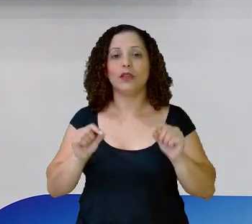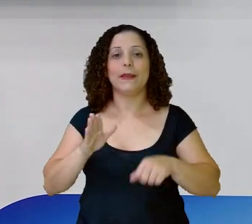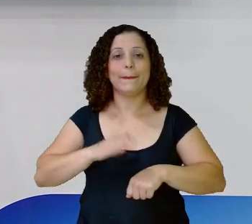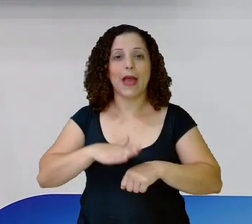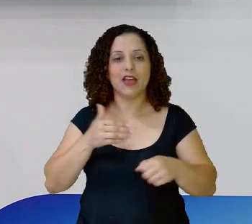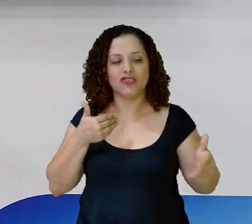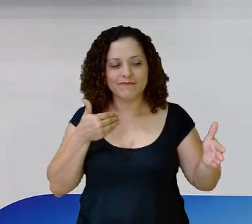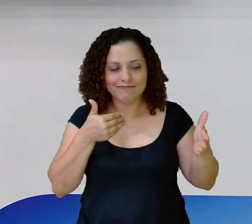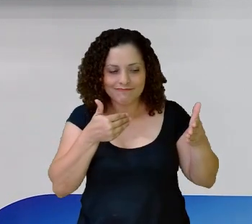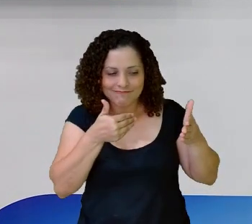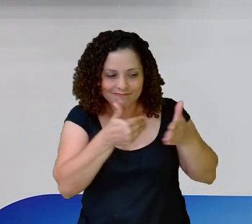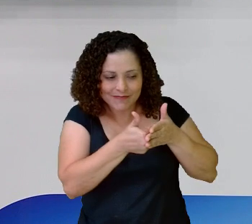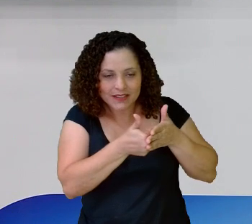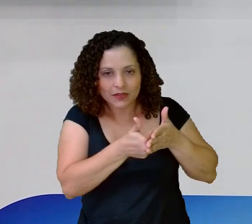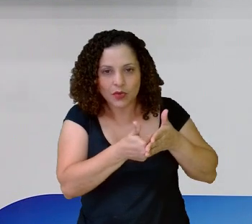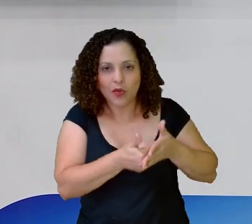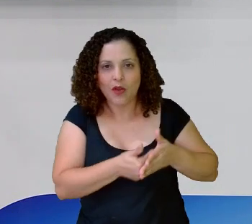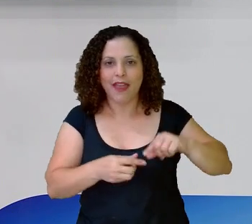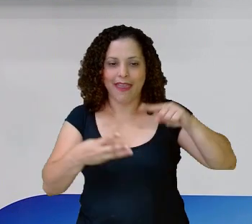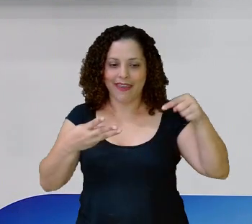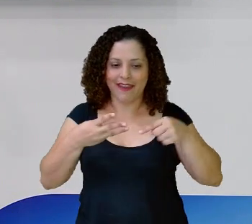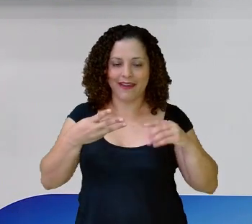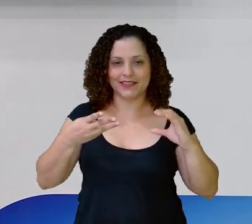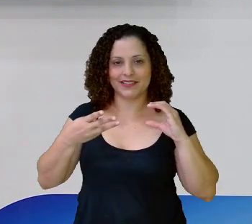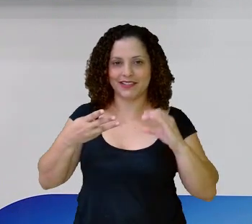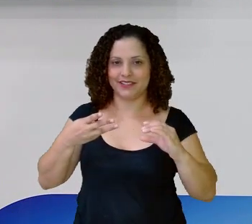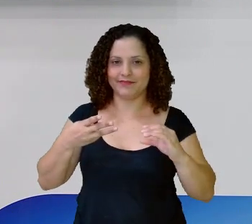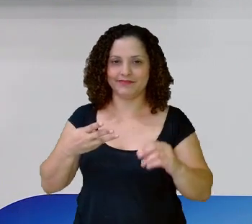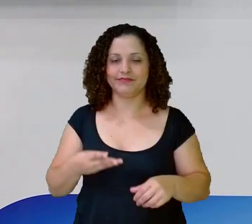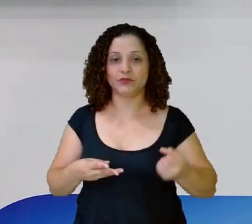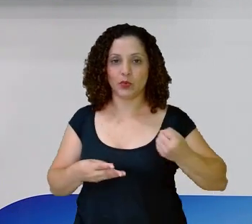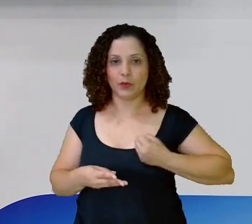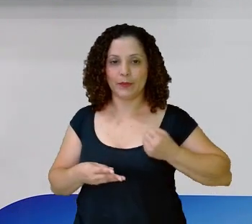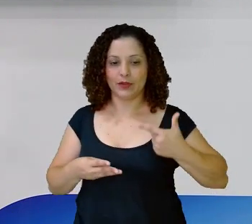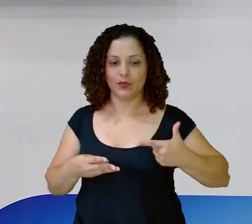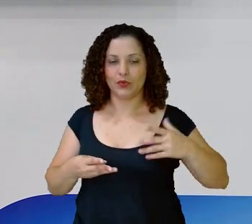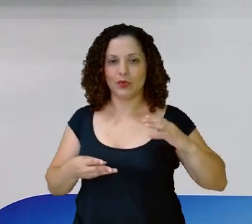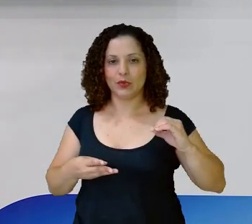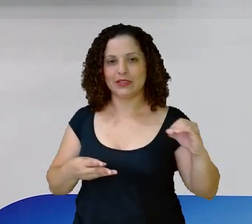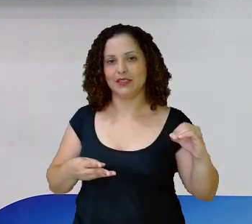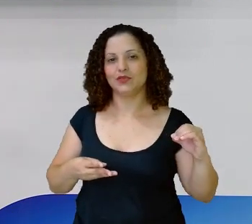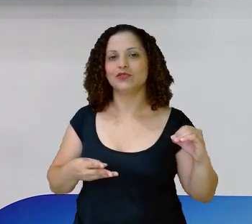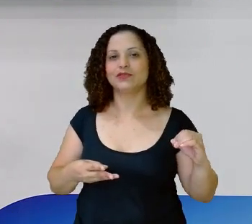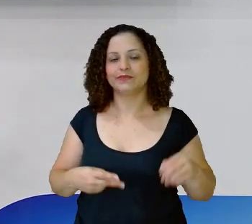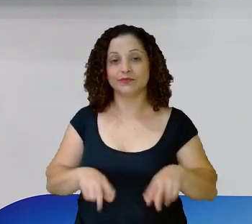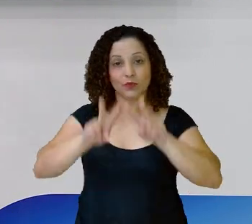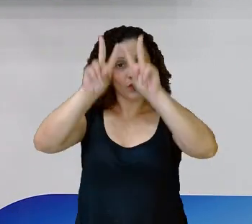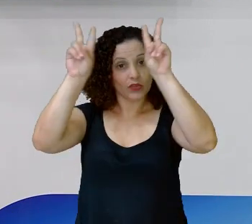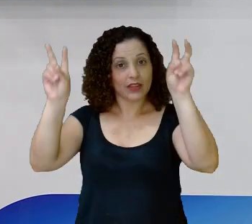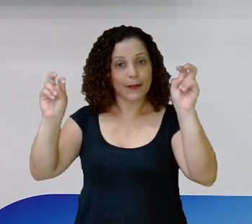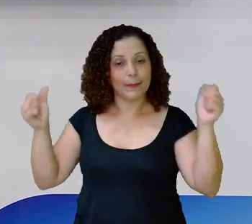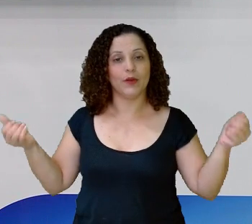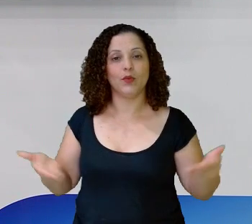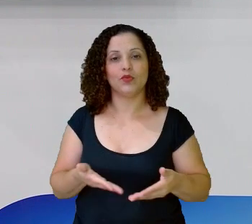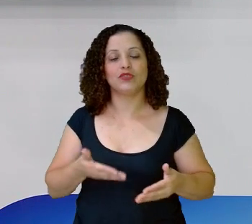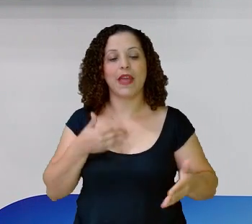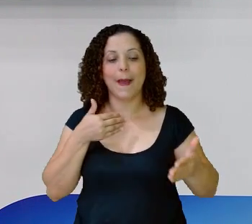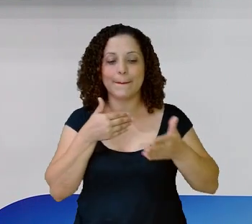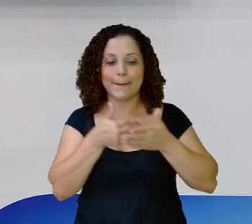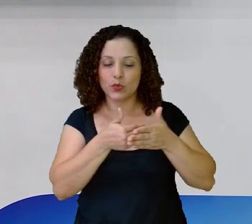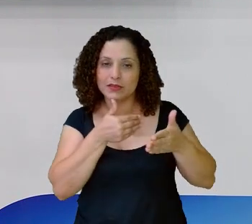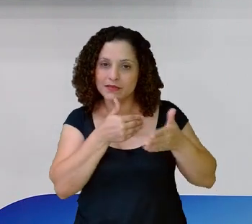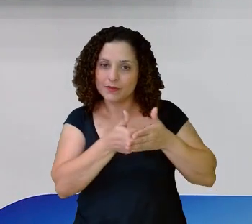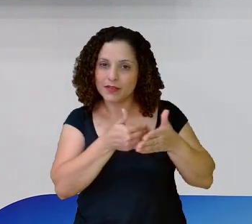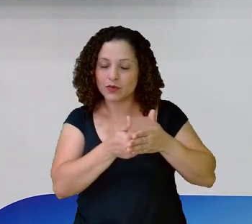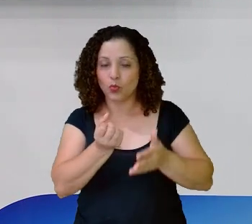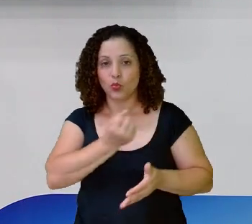aproxima mais É a letra C Que são os 200 foliões Porque o tema de hoje É a aproximação